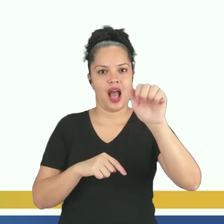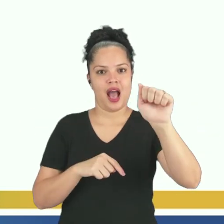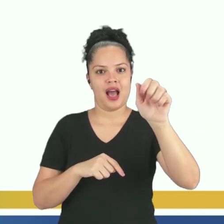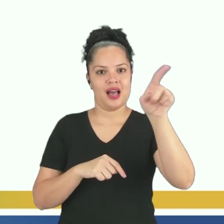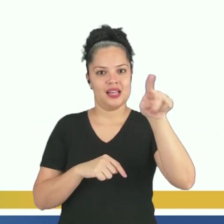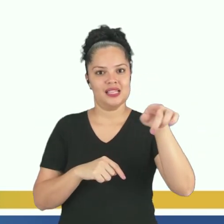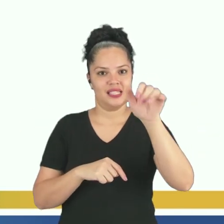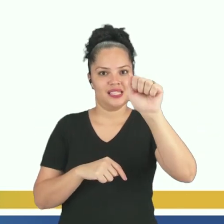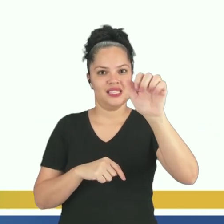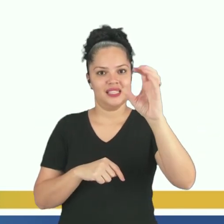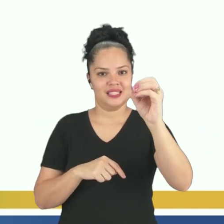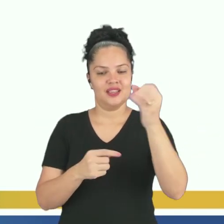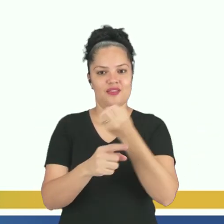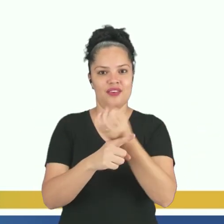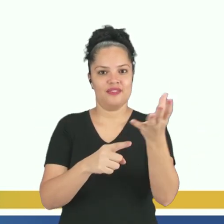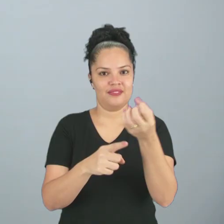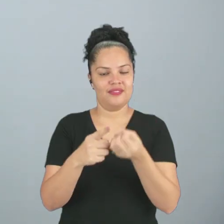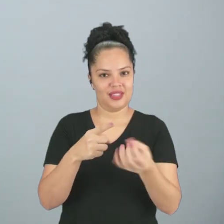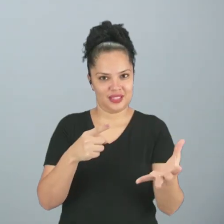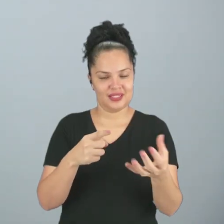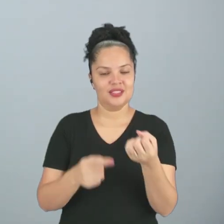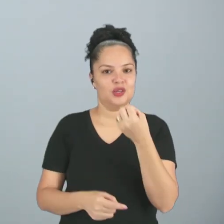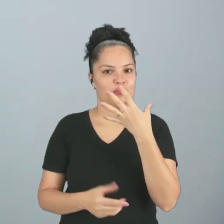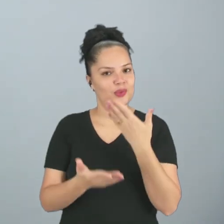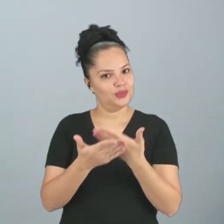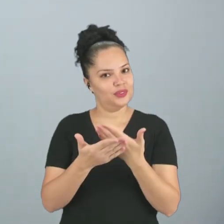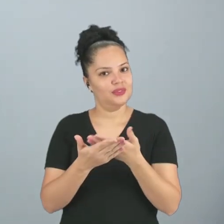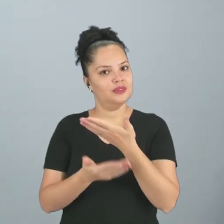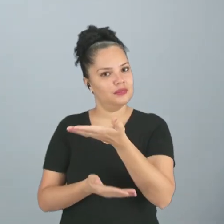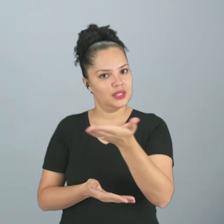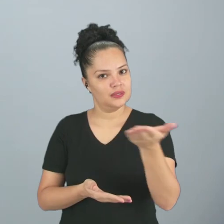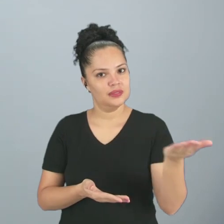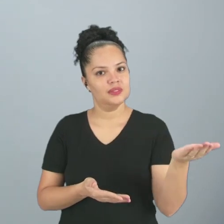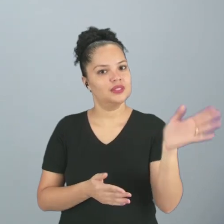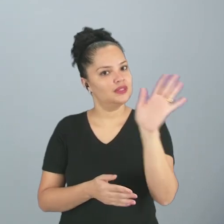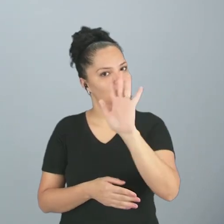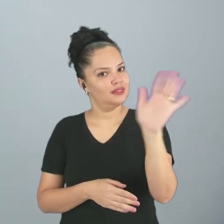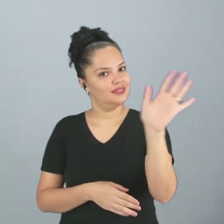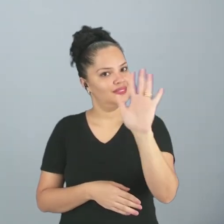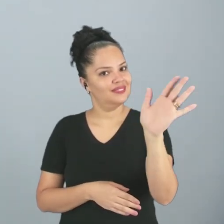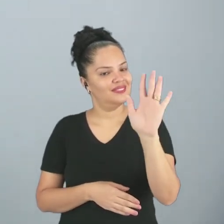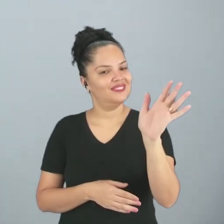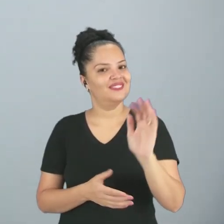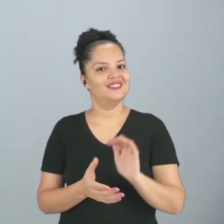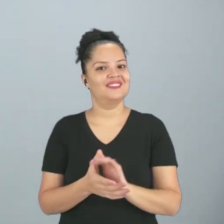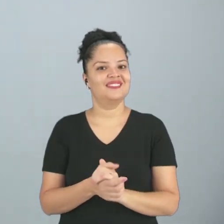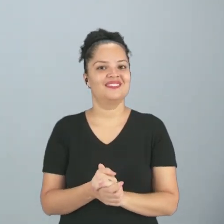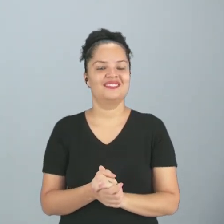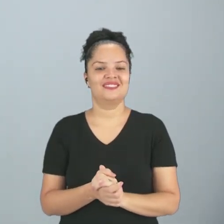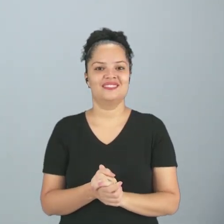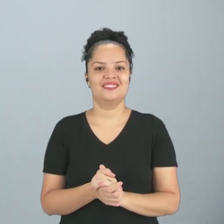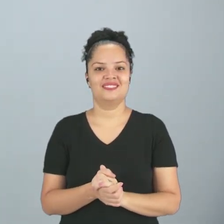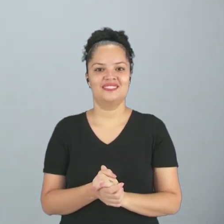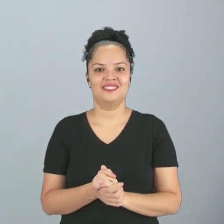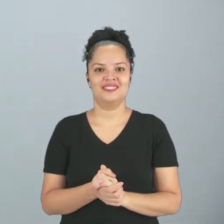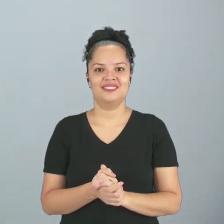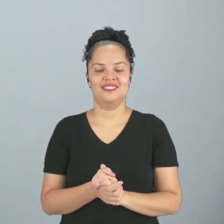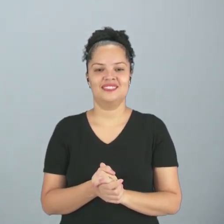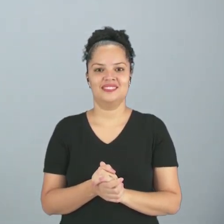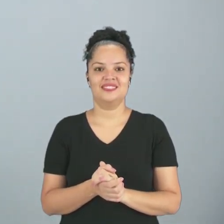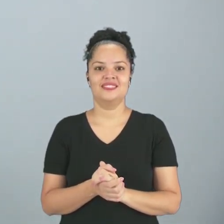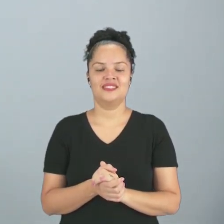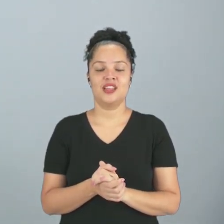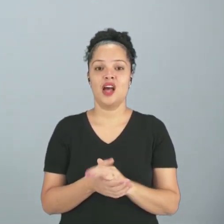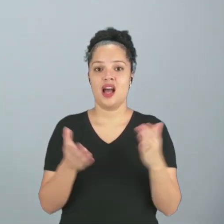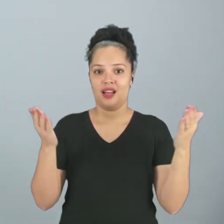com razão. Minha agora vai estudar. Bons estudos para vocês e até a próxima. Então, corta aqui para mim. Então, gente,